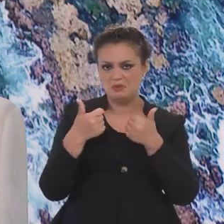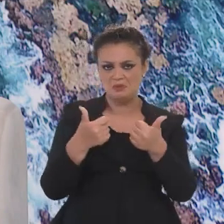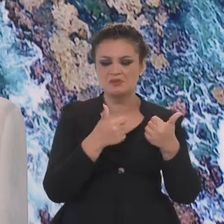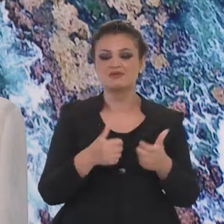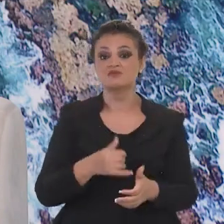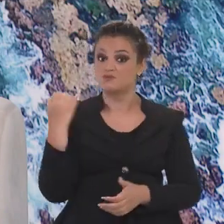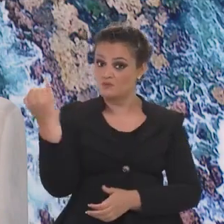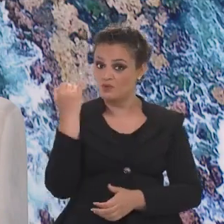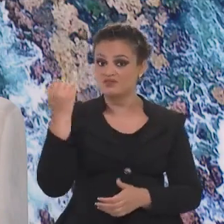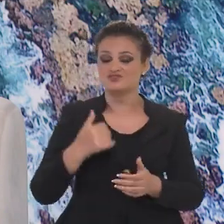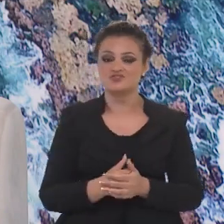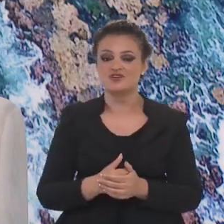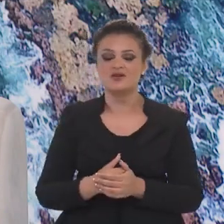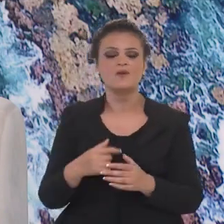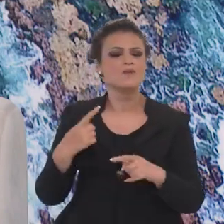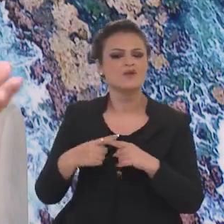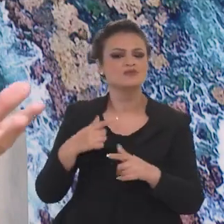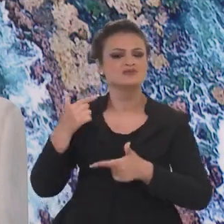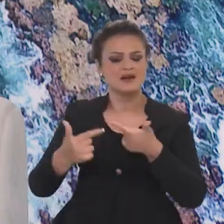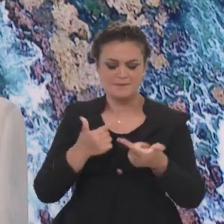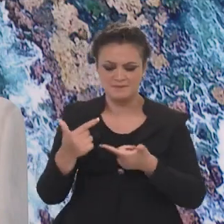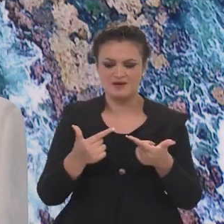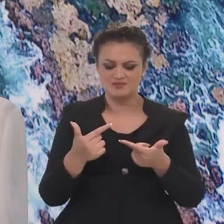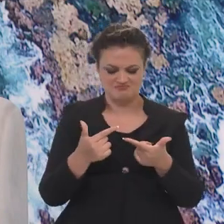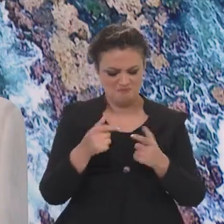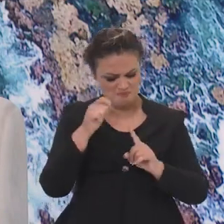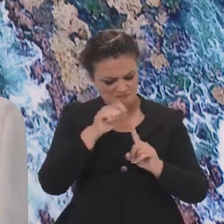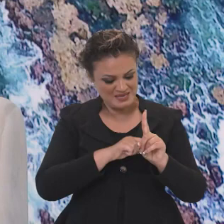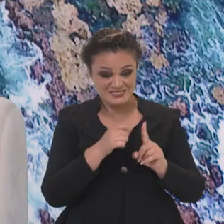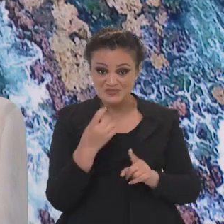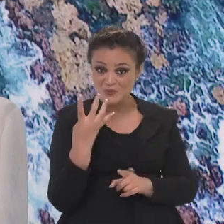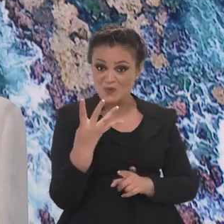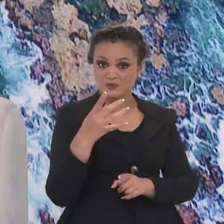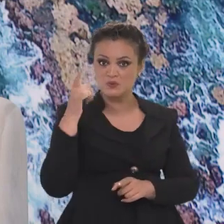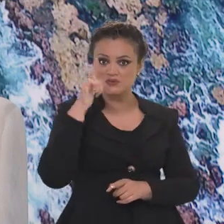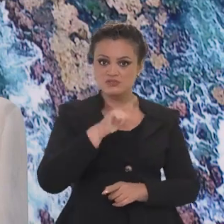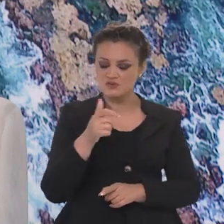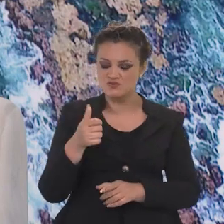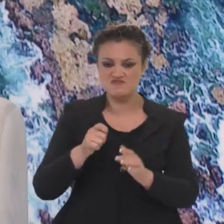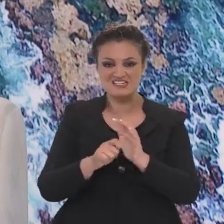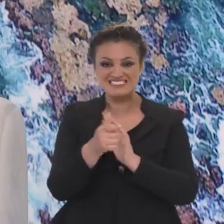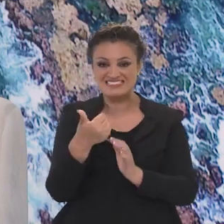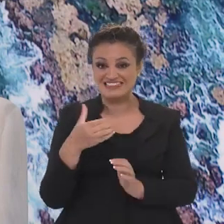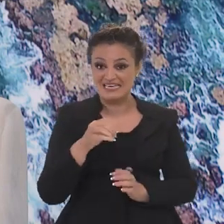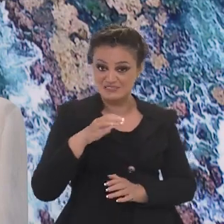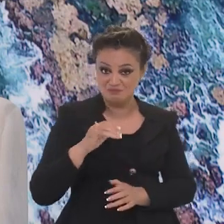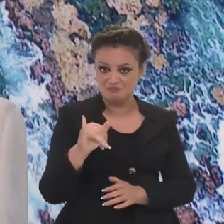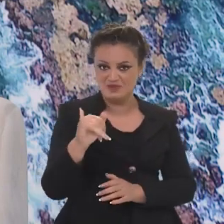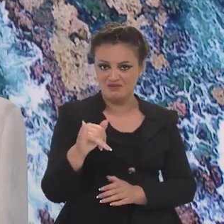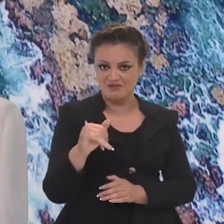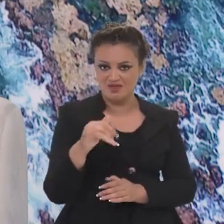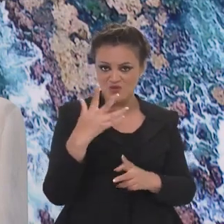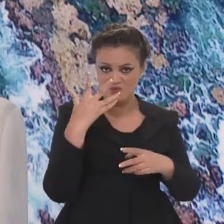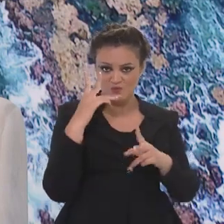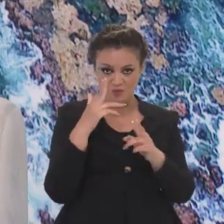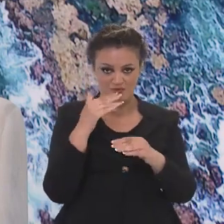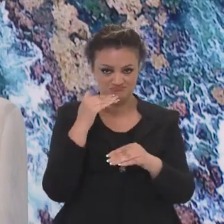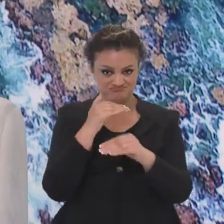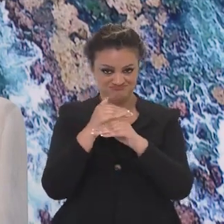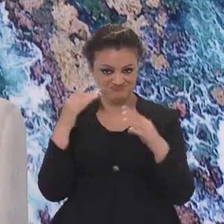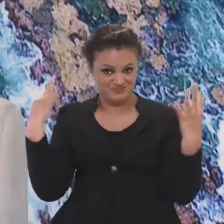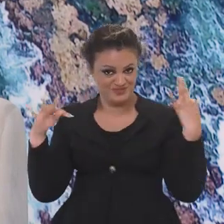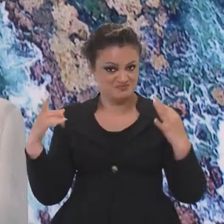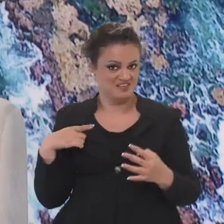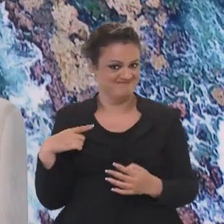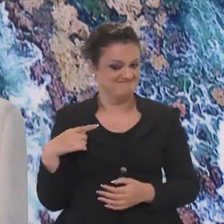E eu acho que isso é muito importante, porque qual é a atividade econômica que em 4 meses deixa 10 bilhões no país? São poucas. Então,